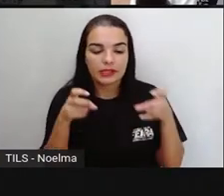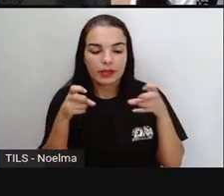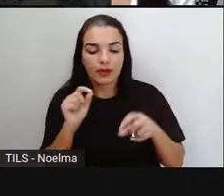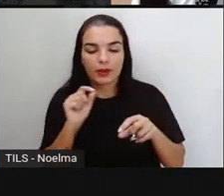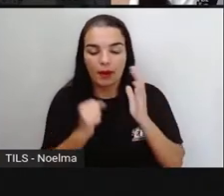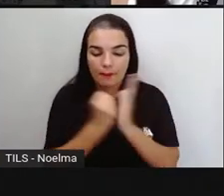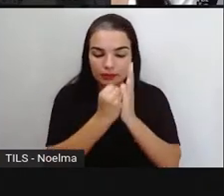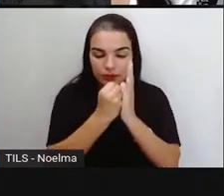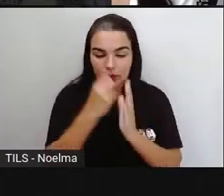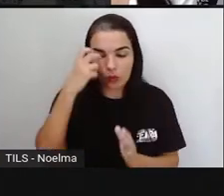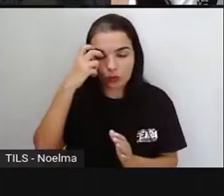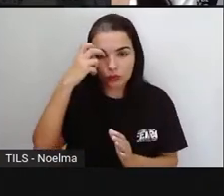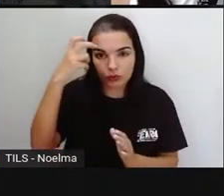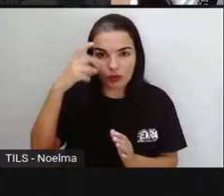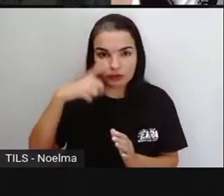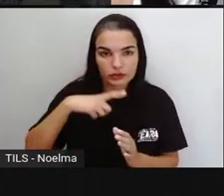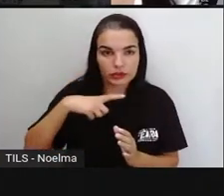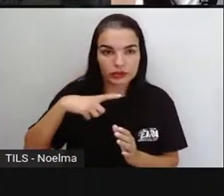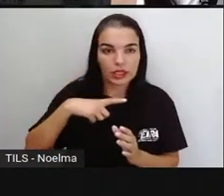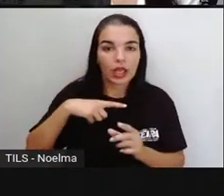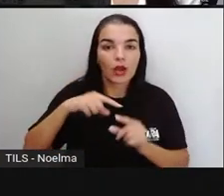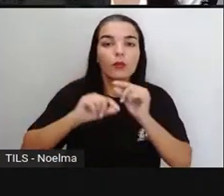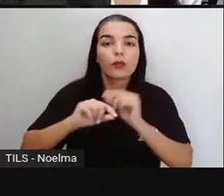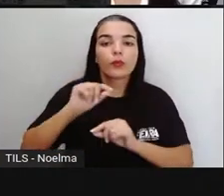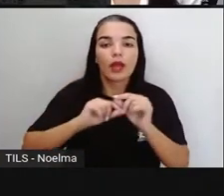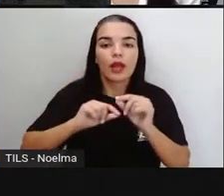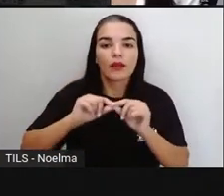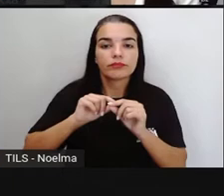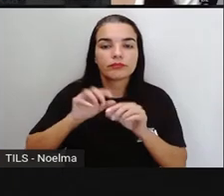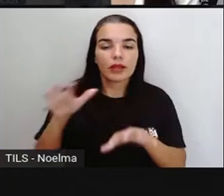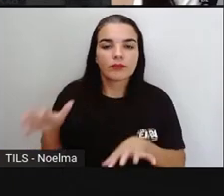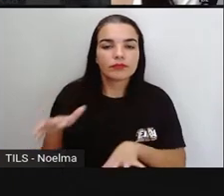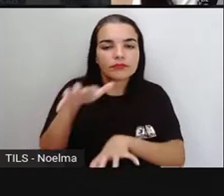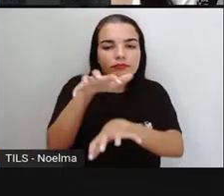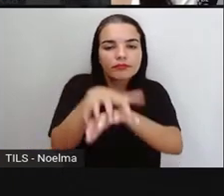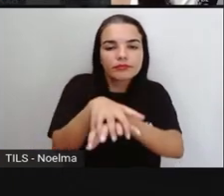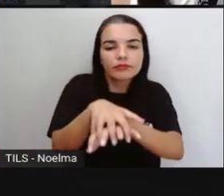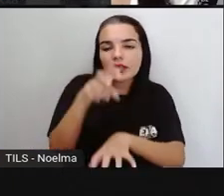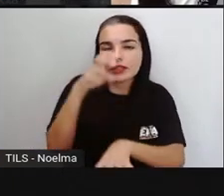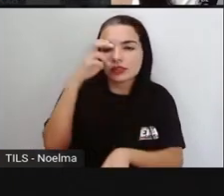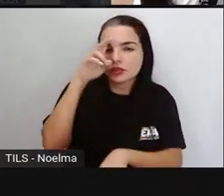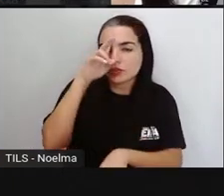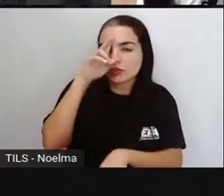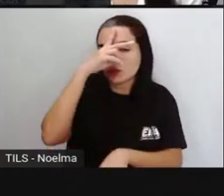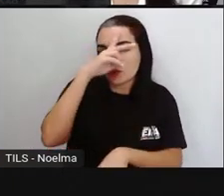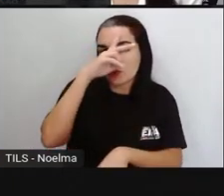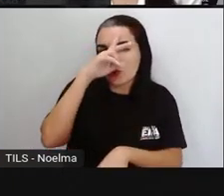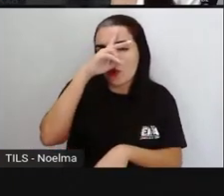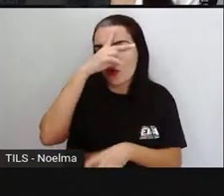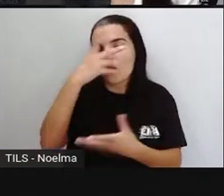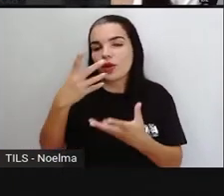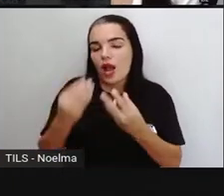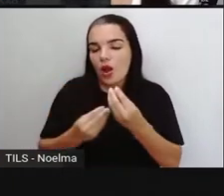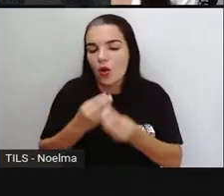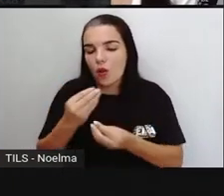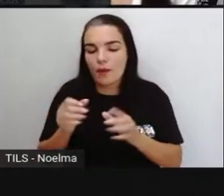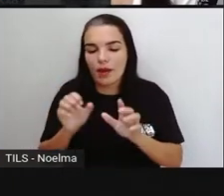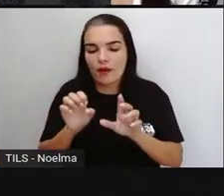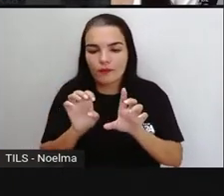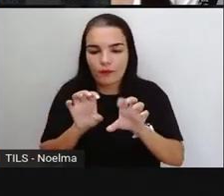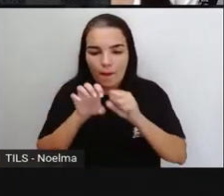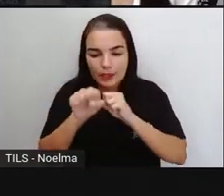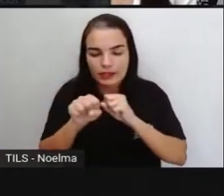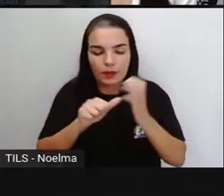cultural faz parte aí da composição histórica, né? Da importância da formação da identidade, dos